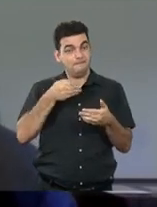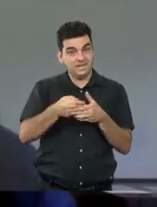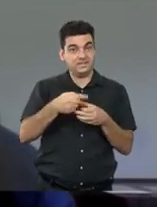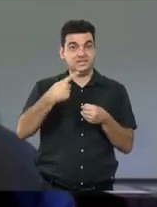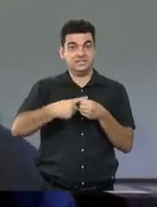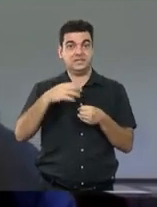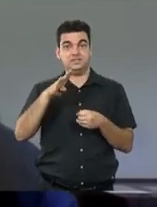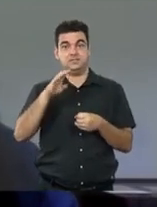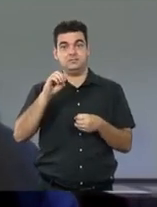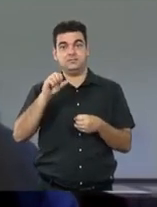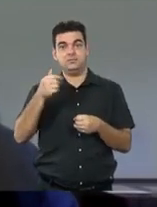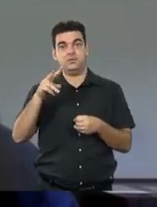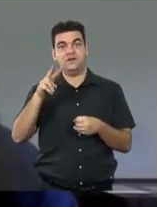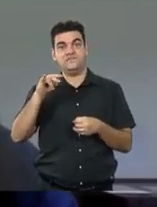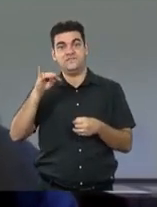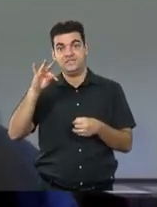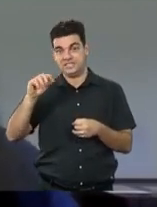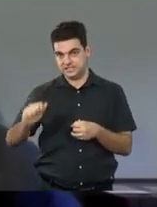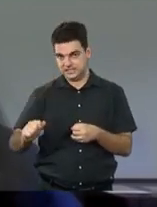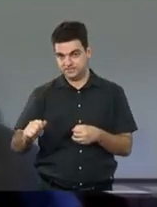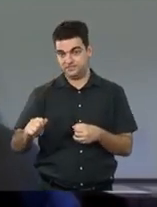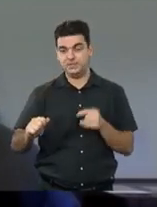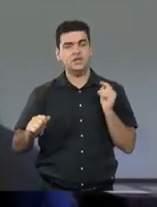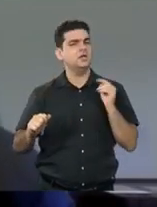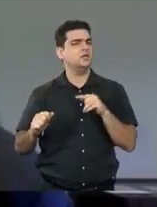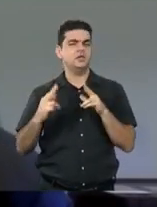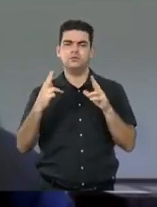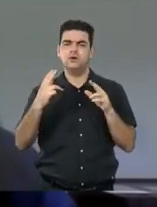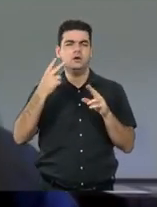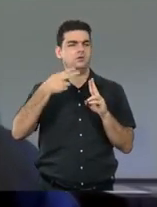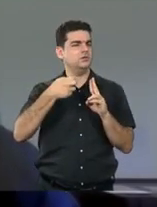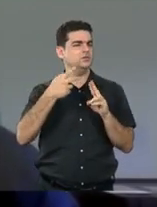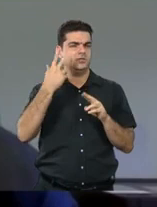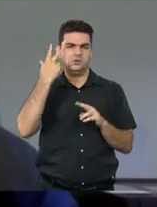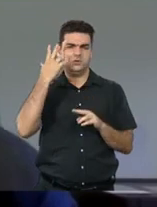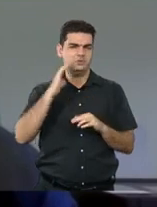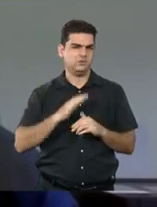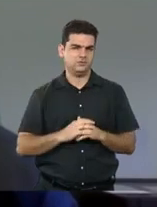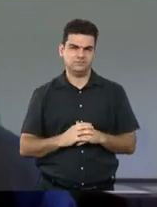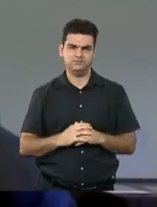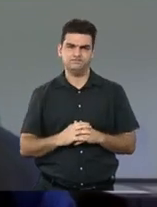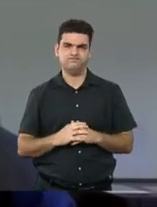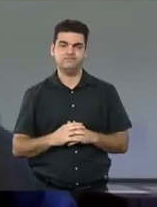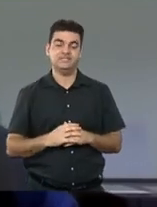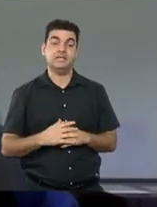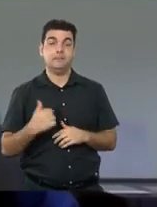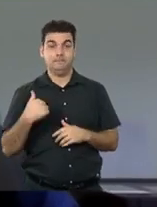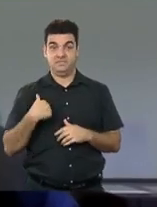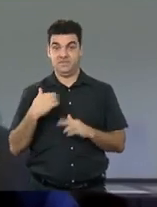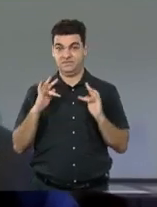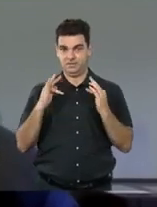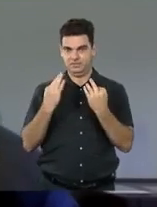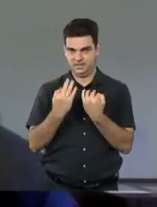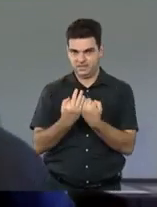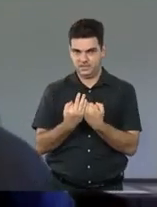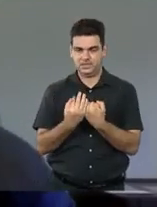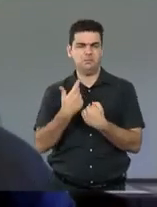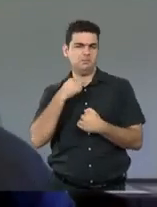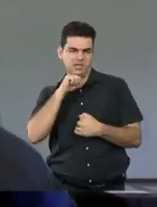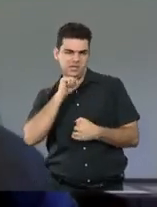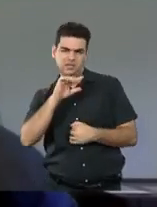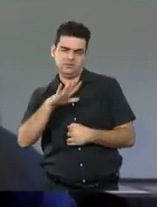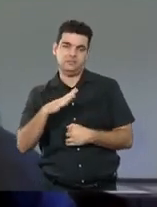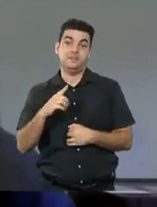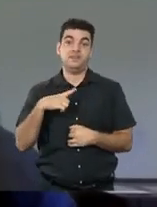história é um pouco como o de outros indígenas que estão ali. A minha família, a minha mãe, ela